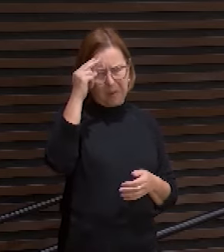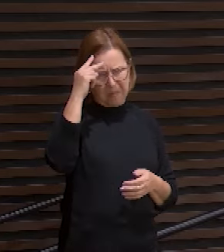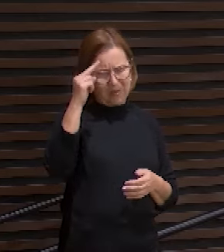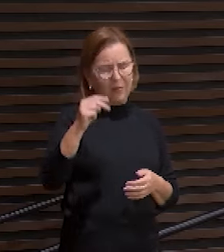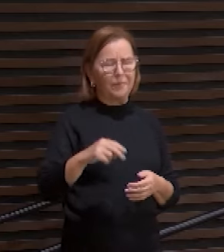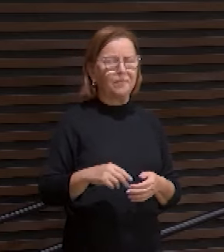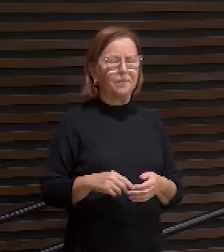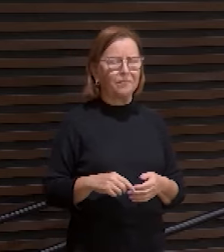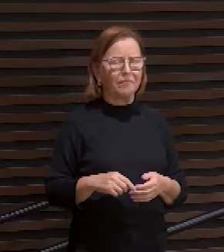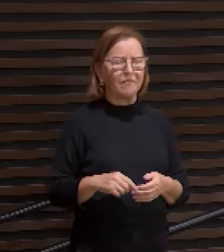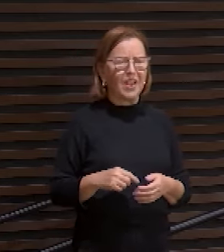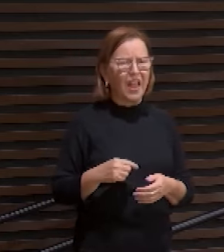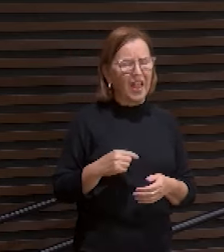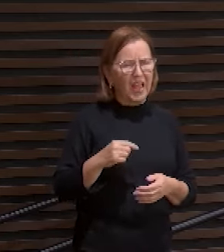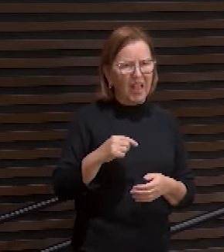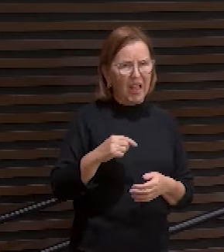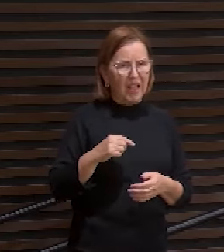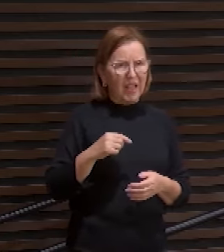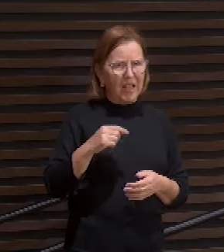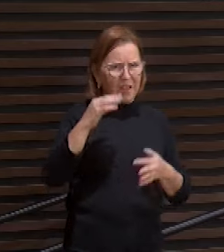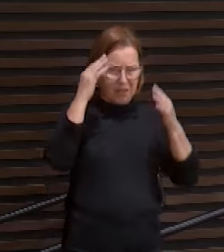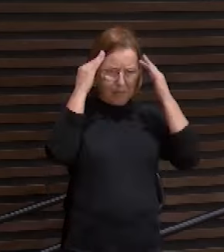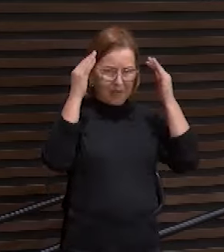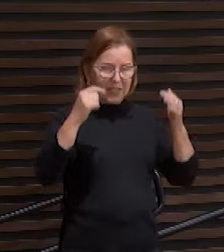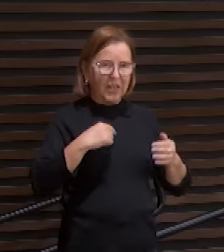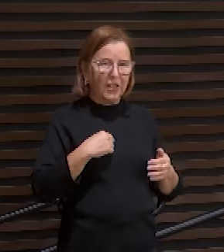artigos presentes caros